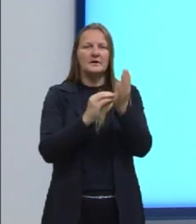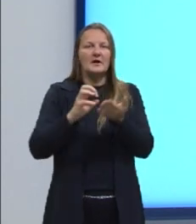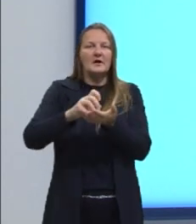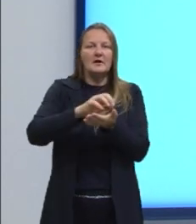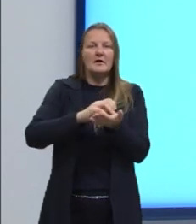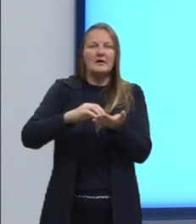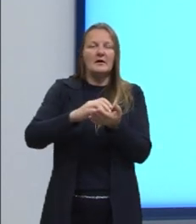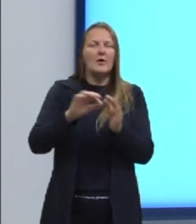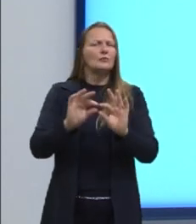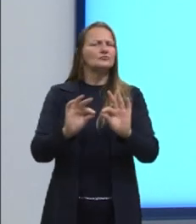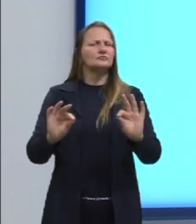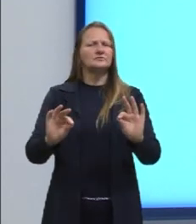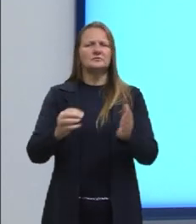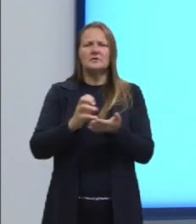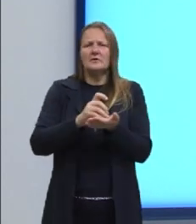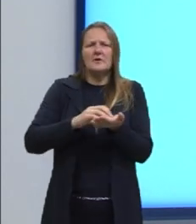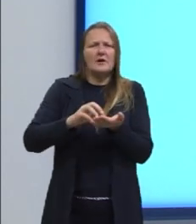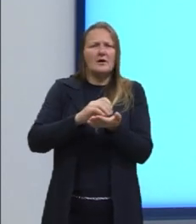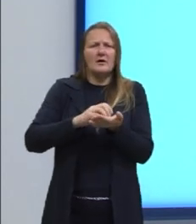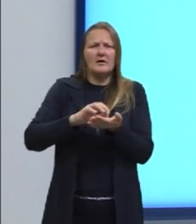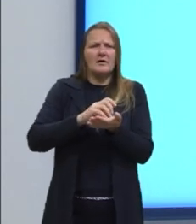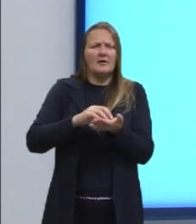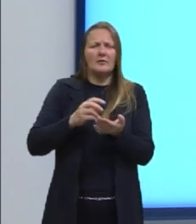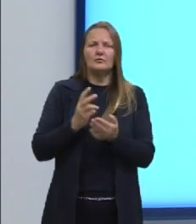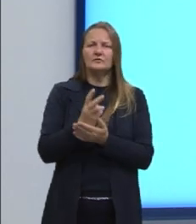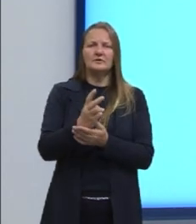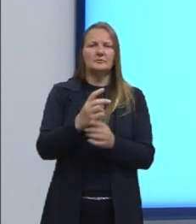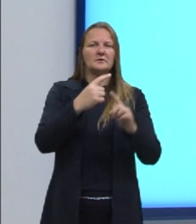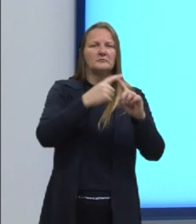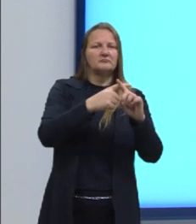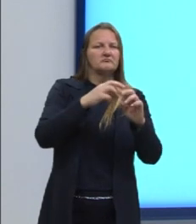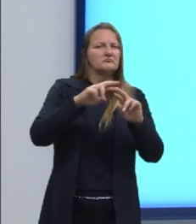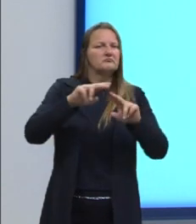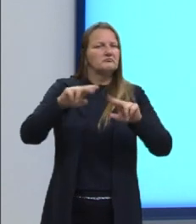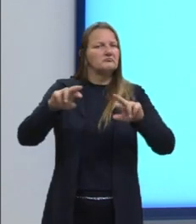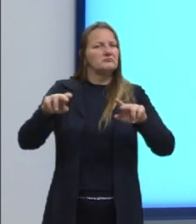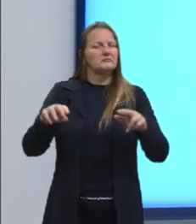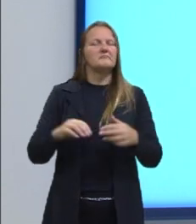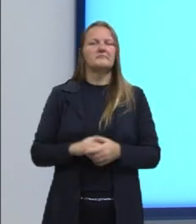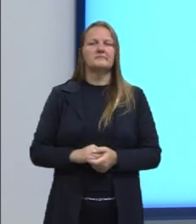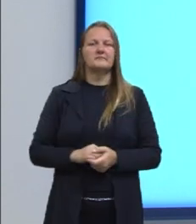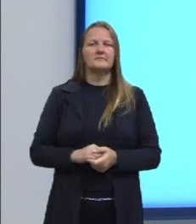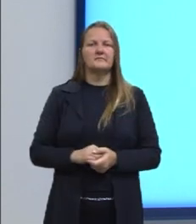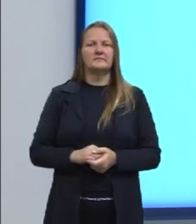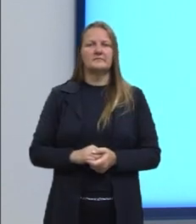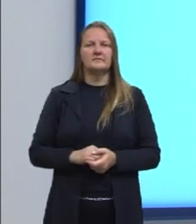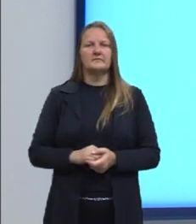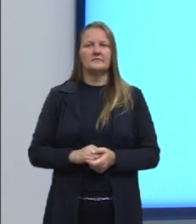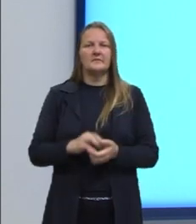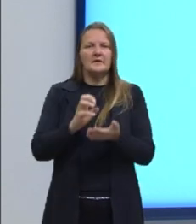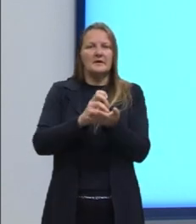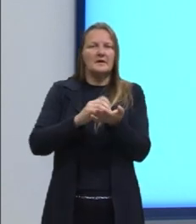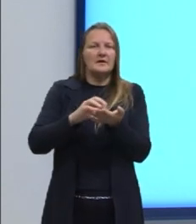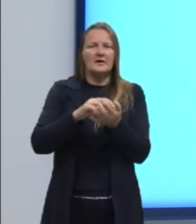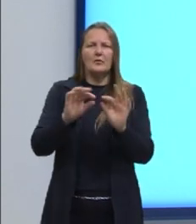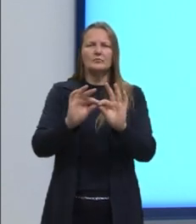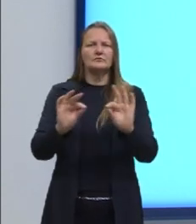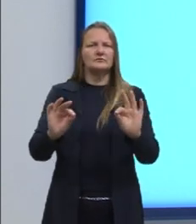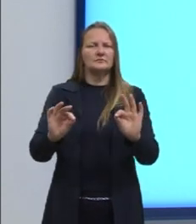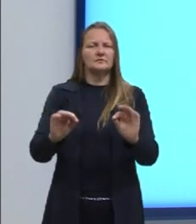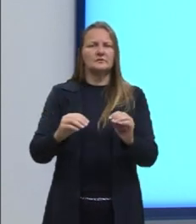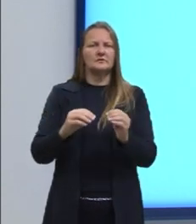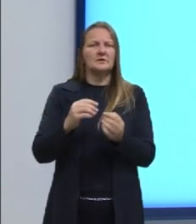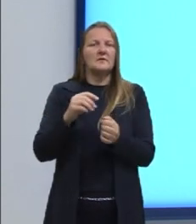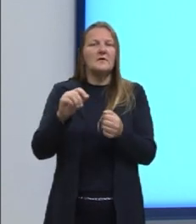simples, né? Envolvendo ali todas as operações, mas são os nossos cálculos ali simples, as